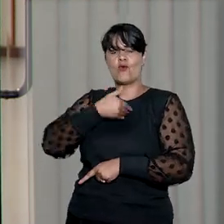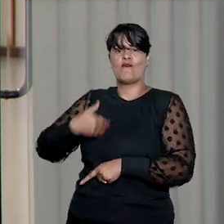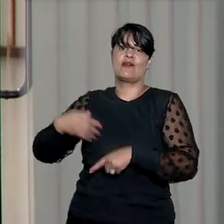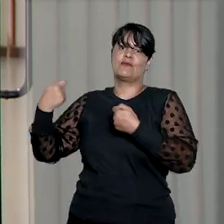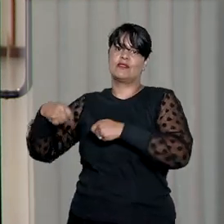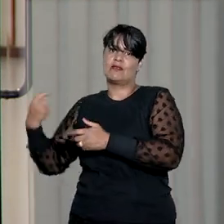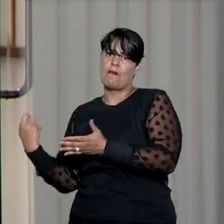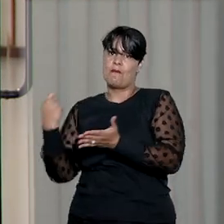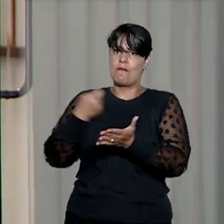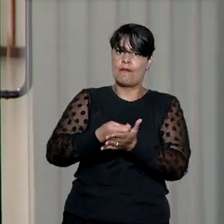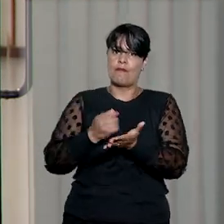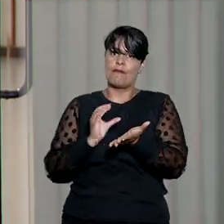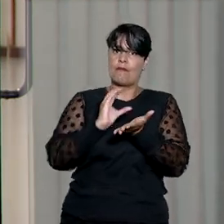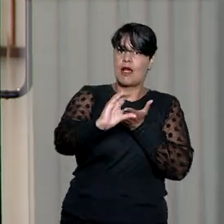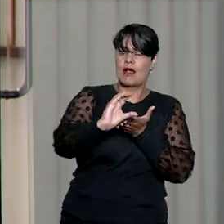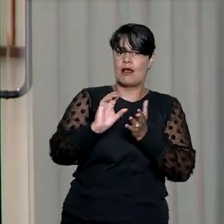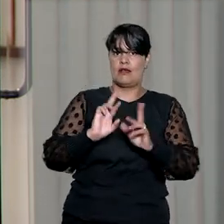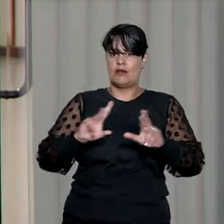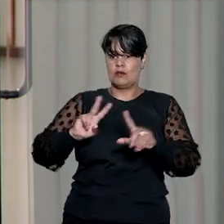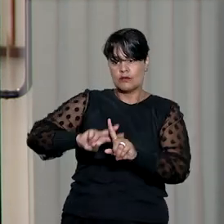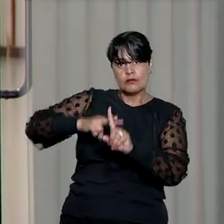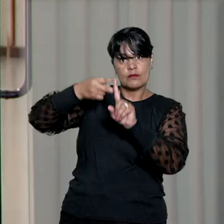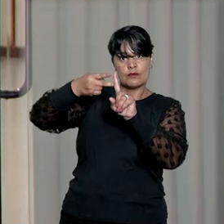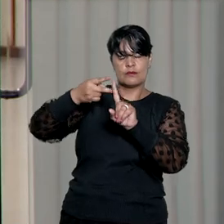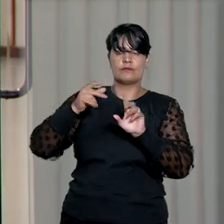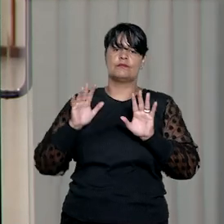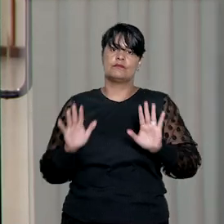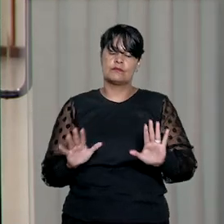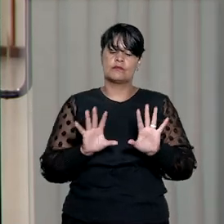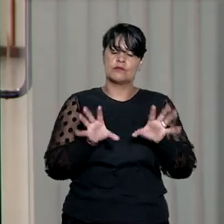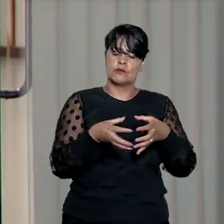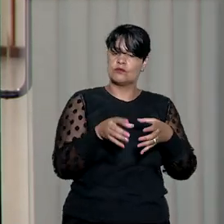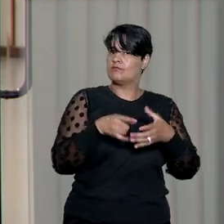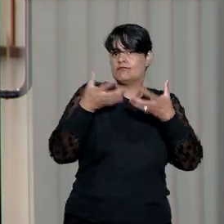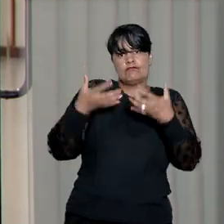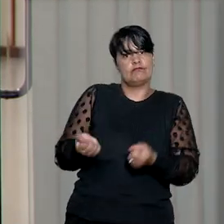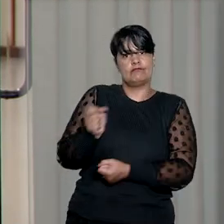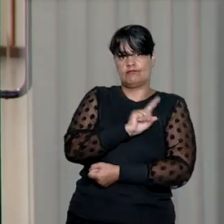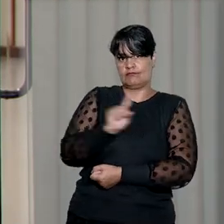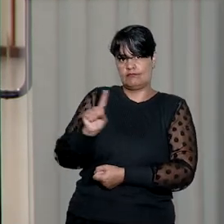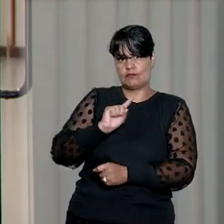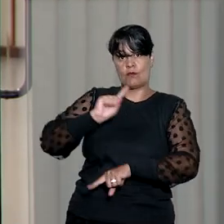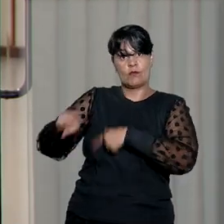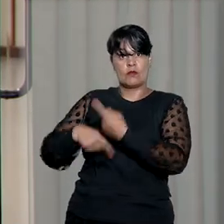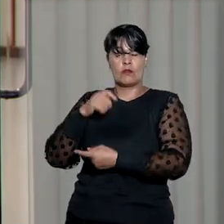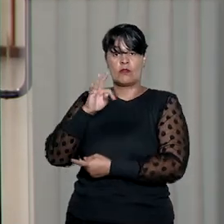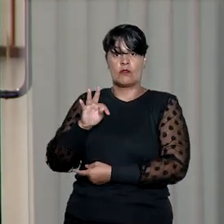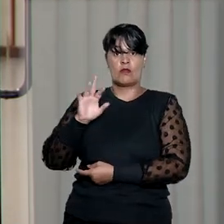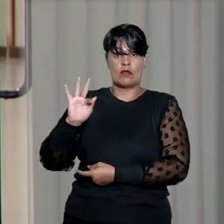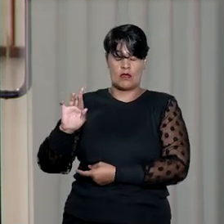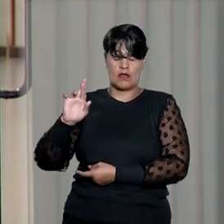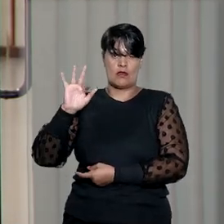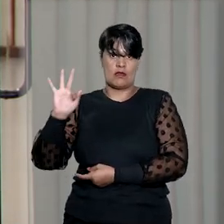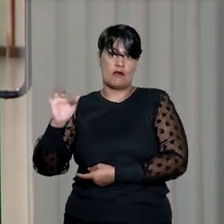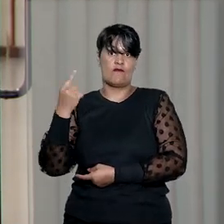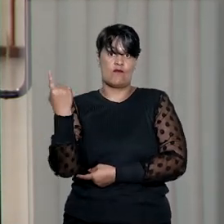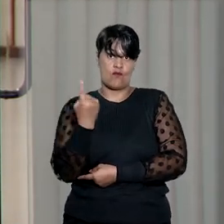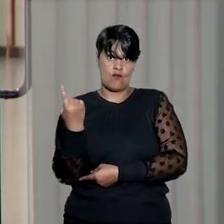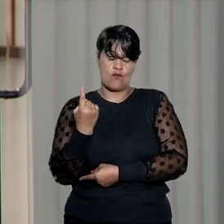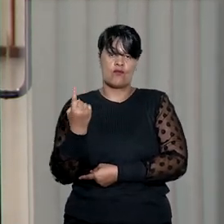ao pagamento das diferenças apuradas. O pedido foi rejeitado em primeira instância. Já o Tribunal Regional Federal da Primeira Região